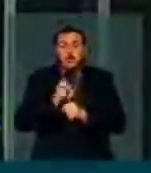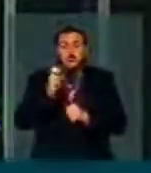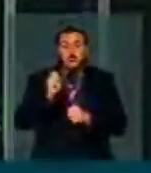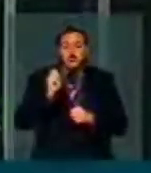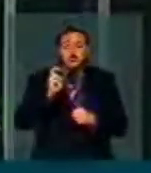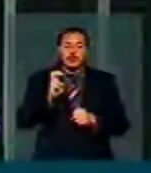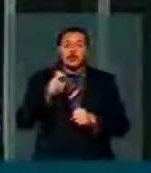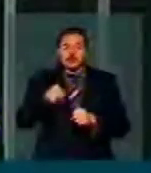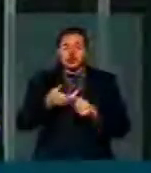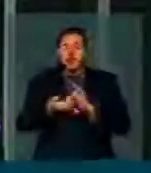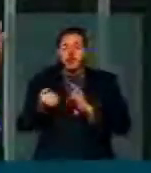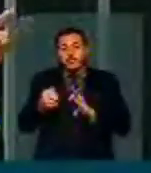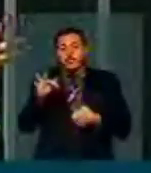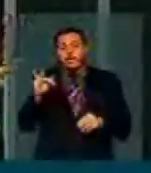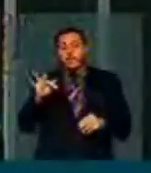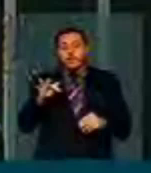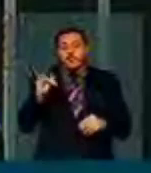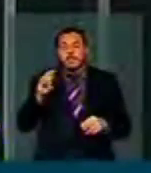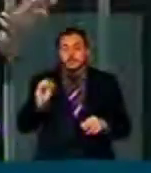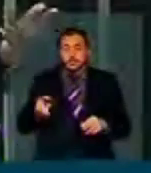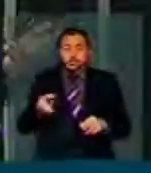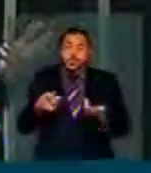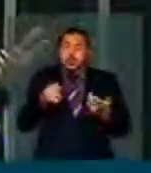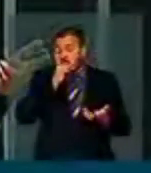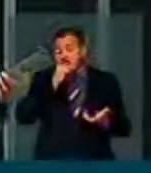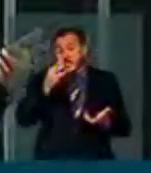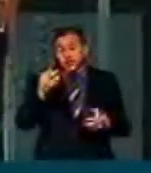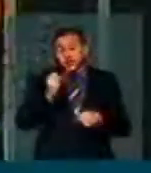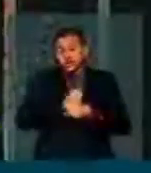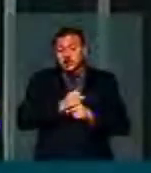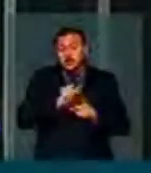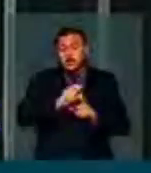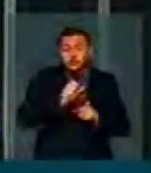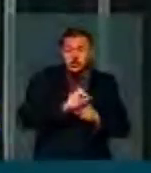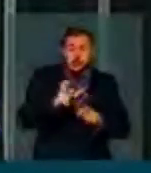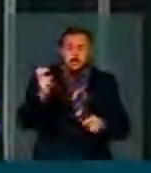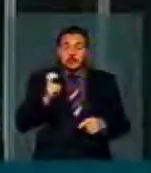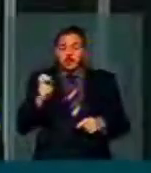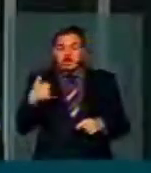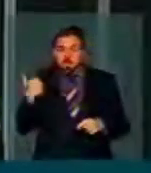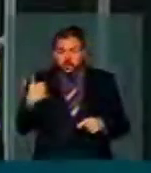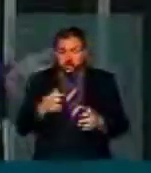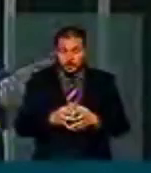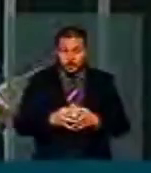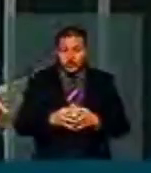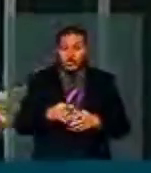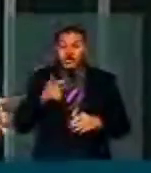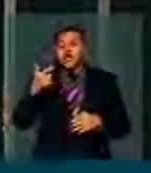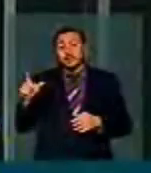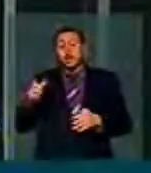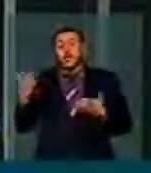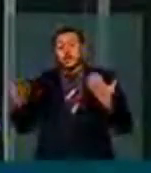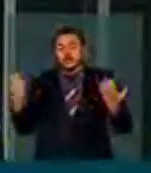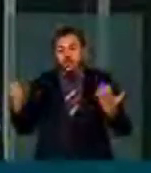ela ficaria fora do fator. Por exemplo, 30 anos de contribuição e 55 de idade. Na outra ponta,